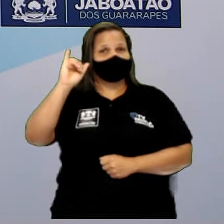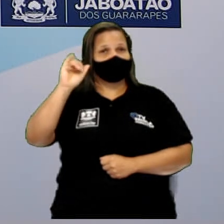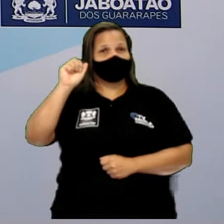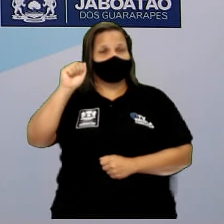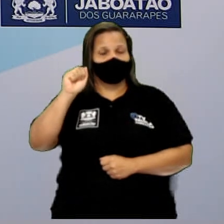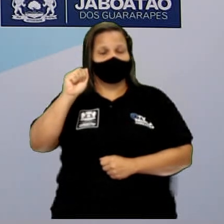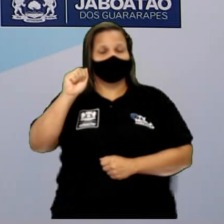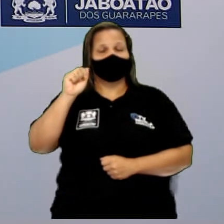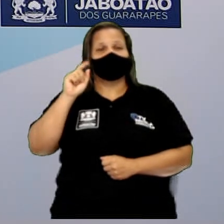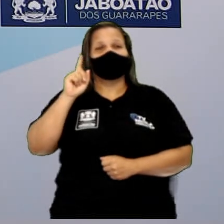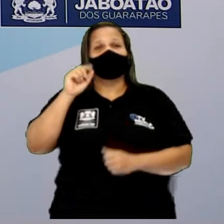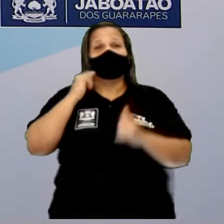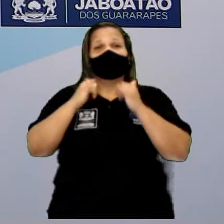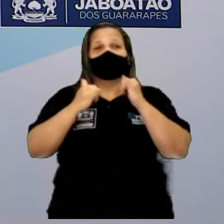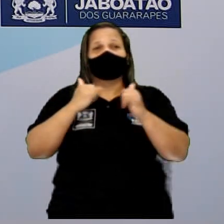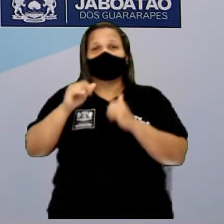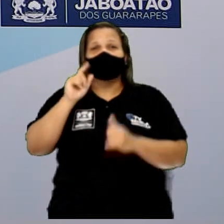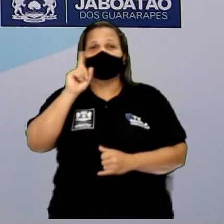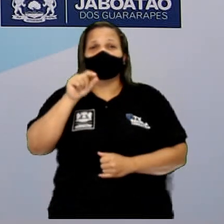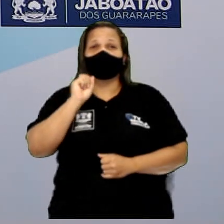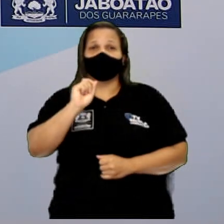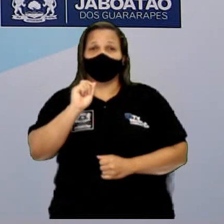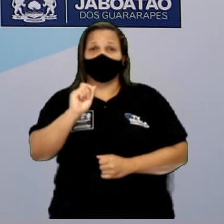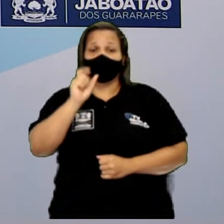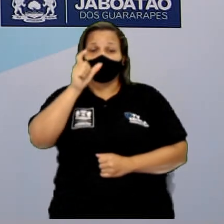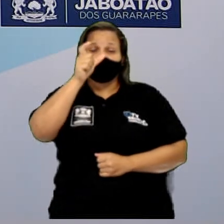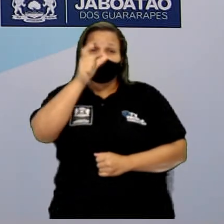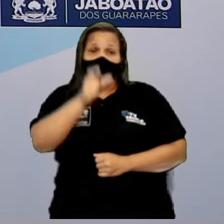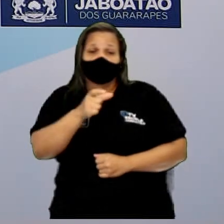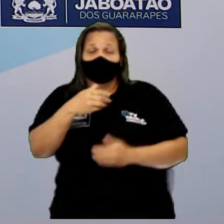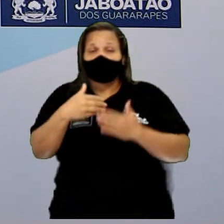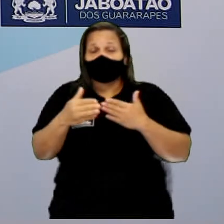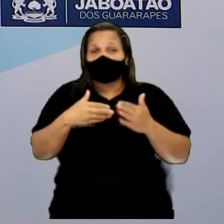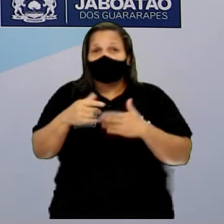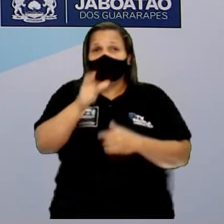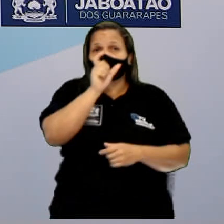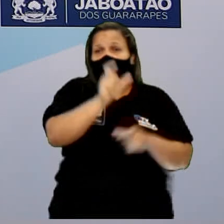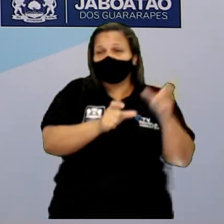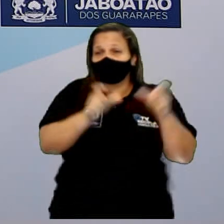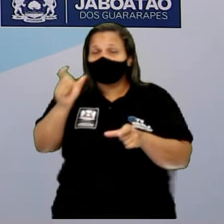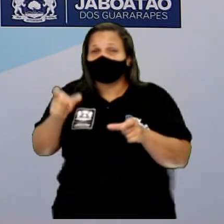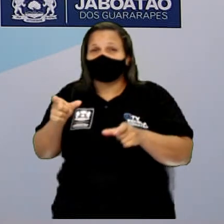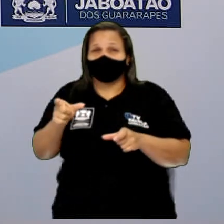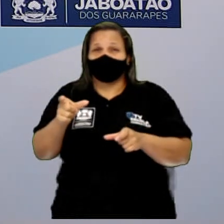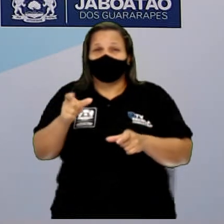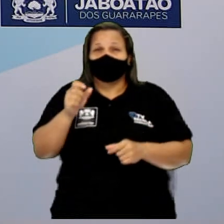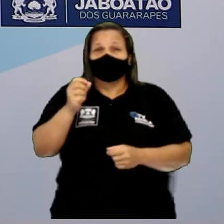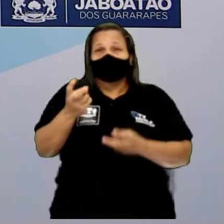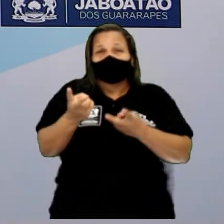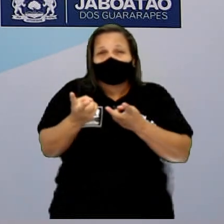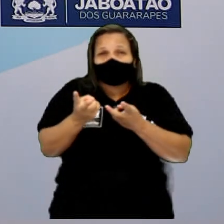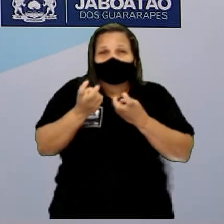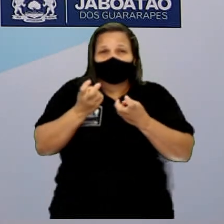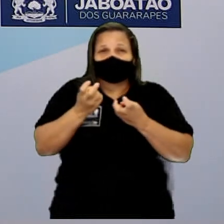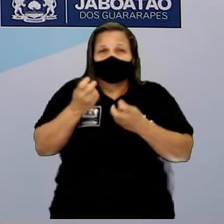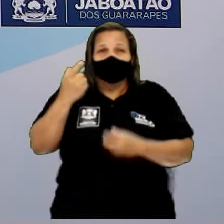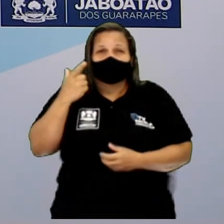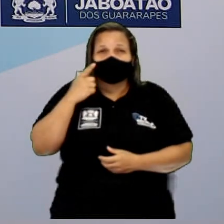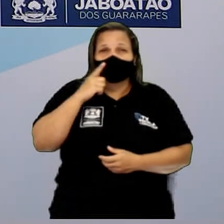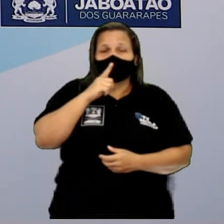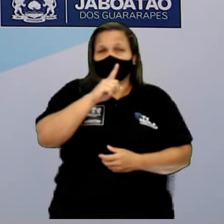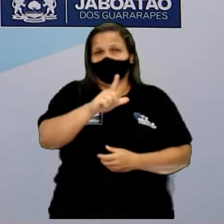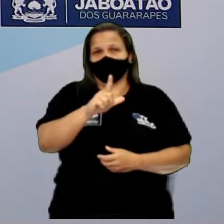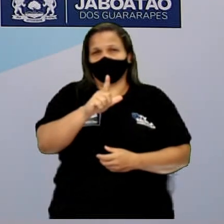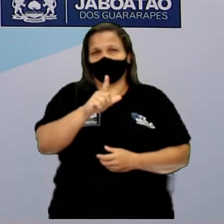capacidade que um corpo tem de opor-se à passagem de corrente elétrica. Ou seja, ela vai empatar